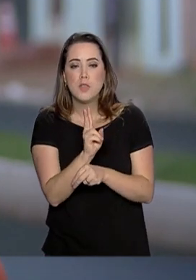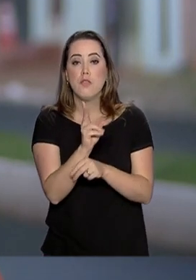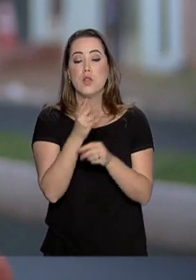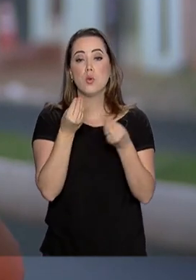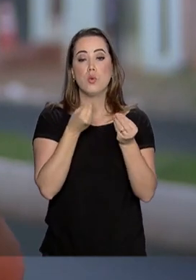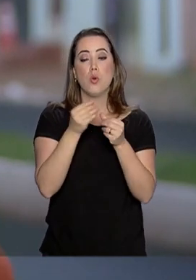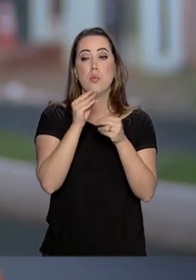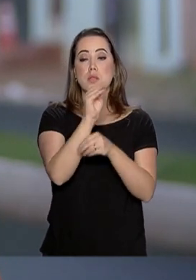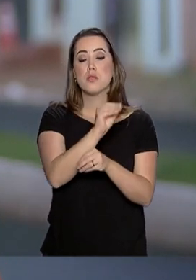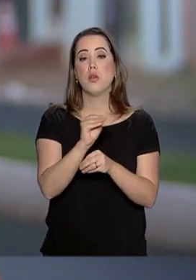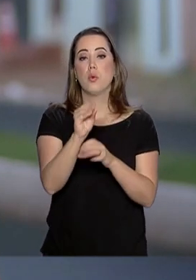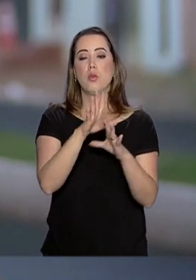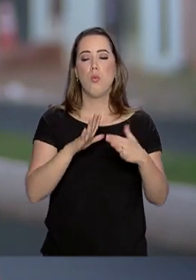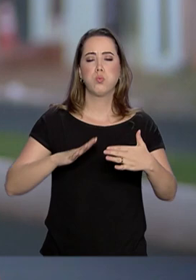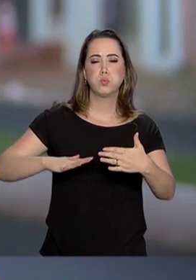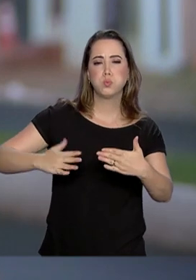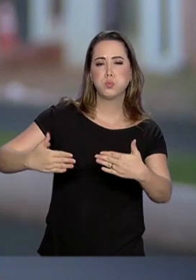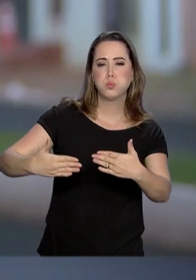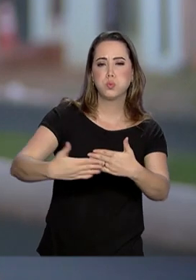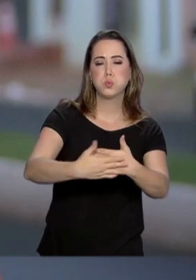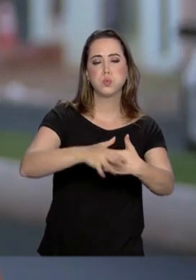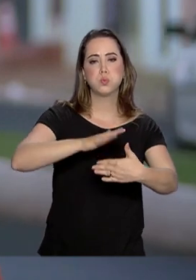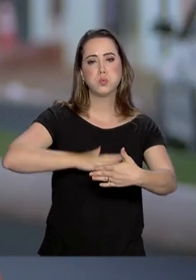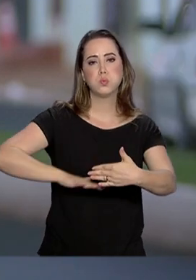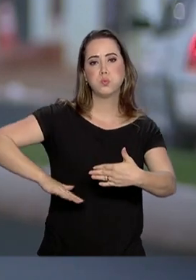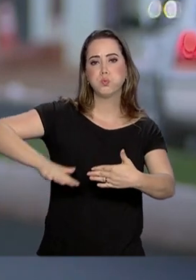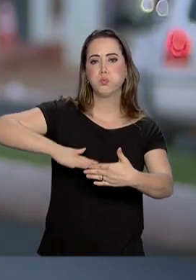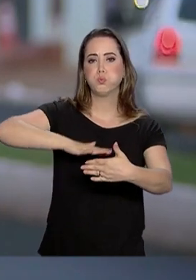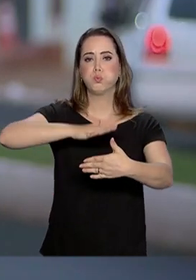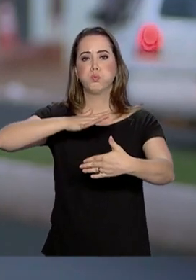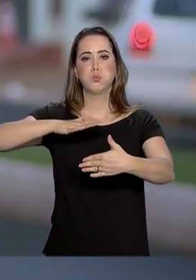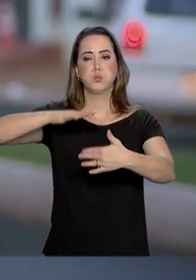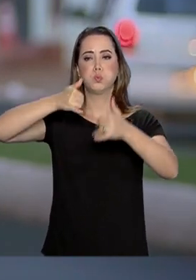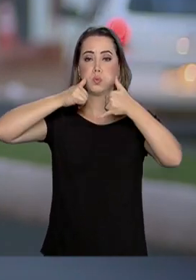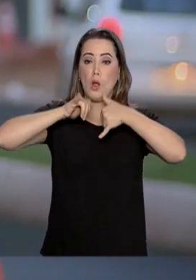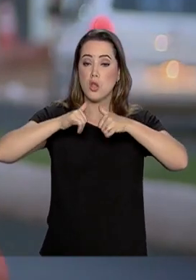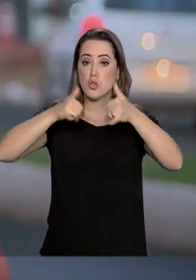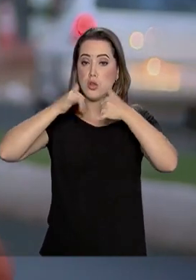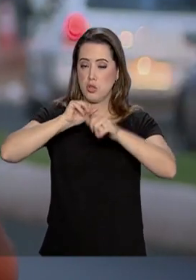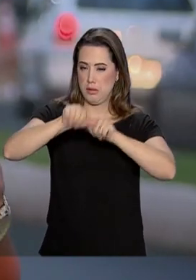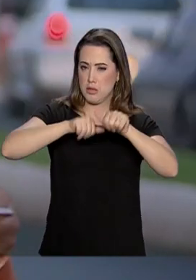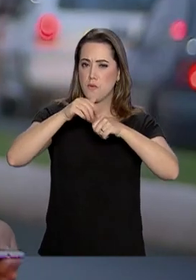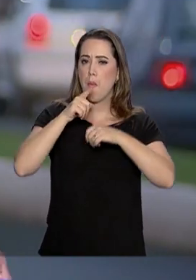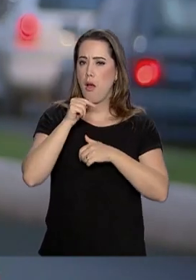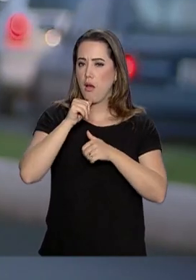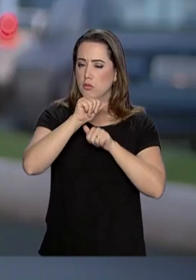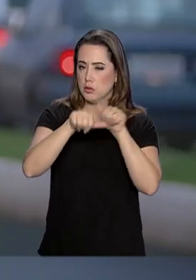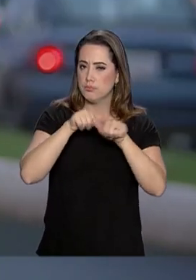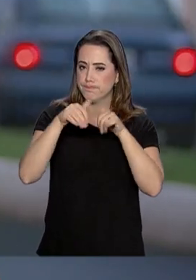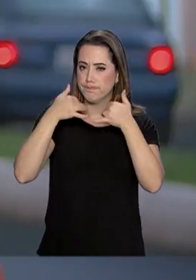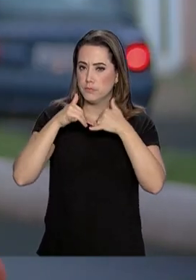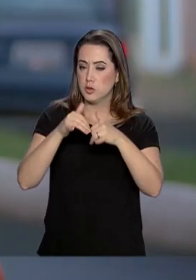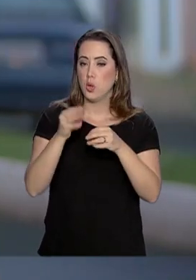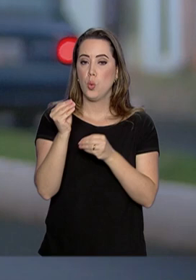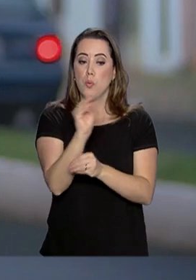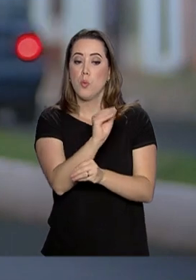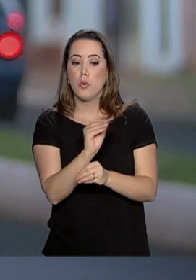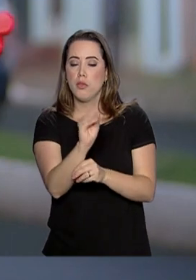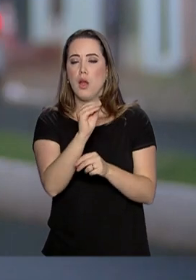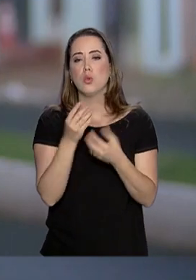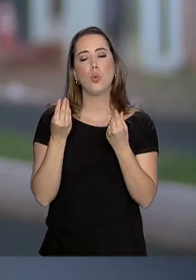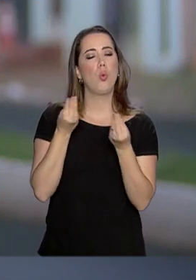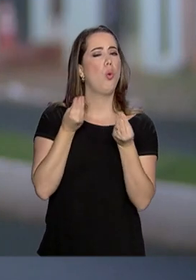que está a conservação das barragens das usinas hidrelétricas, como que está a conservação, como que está a